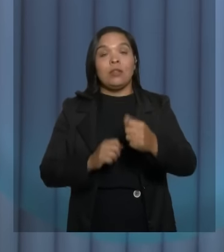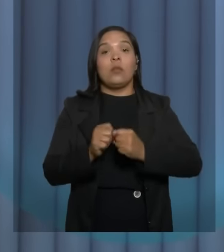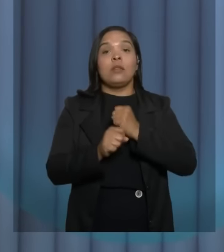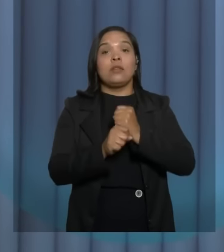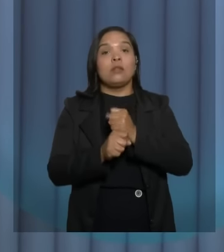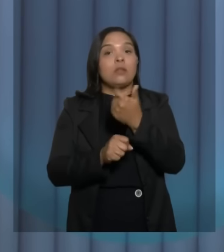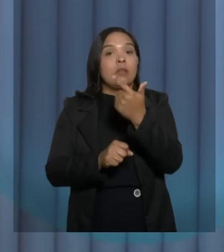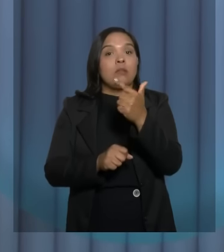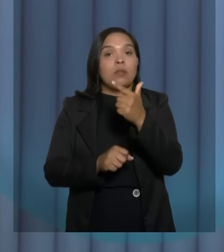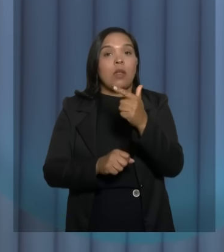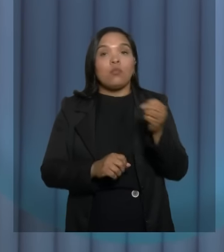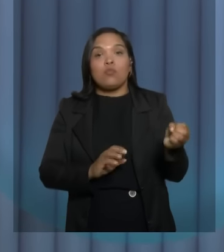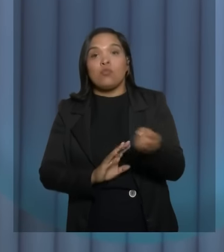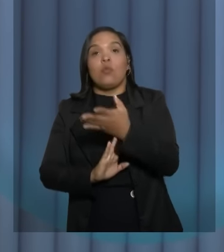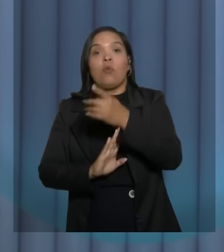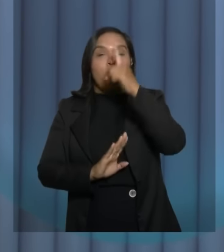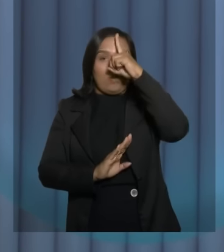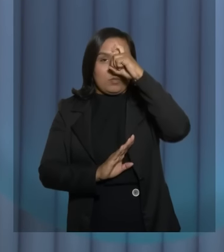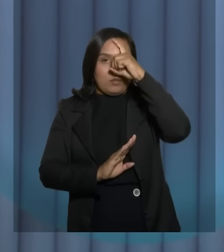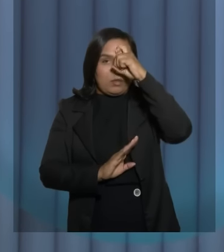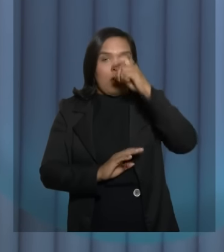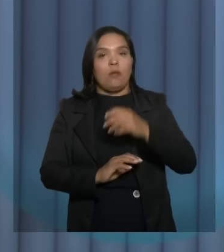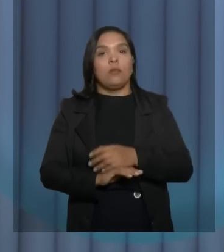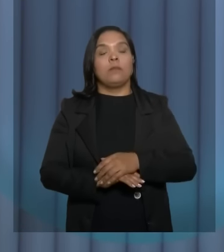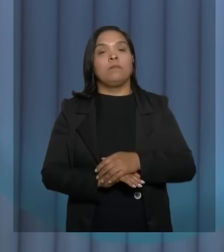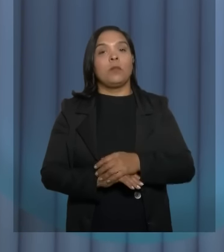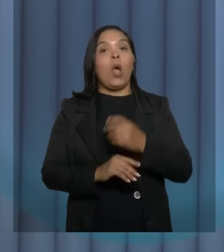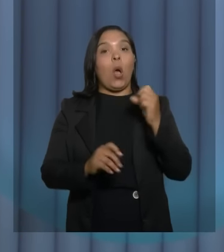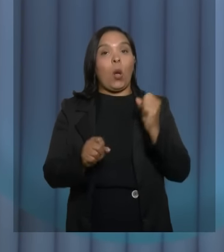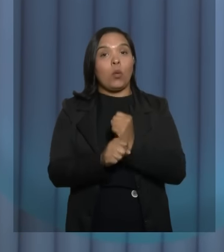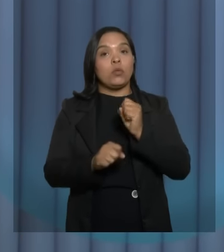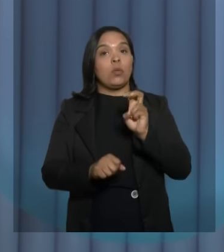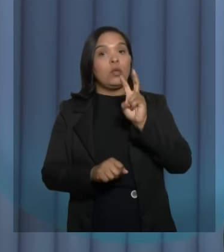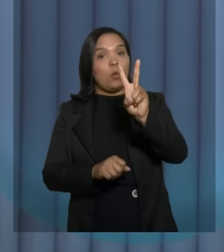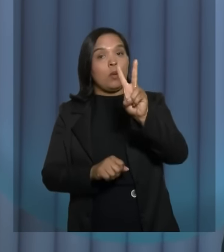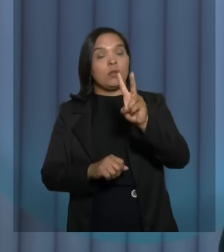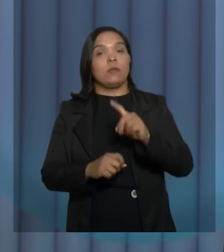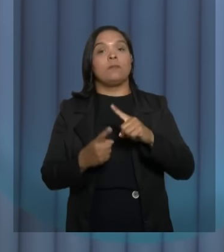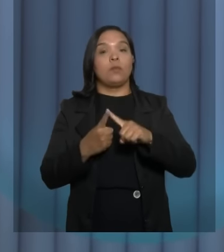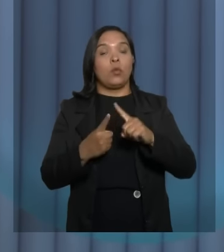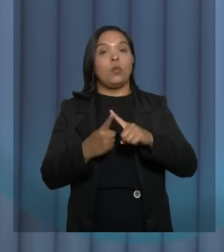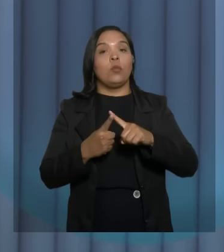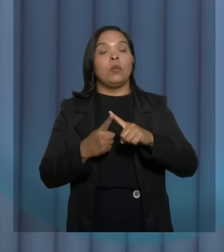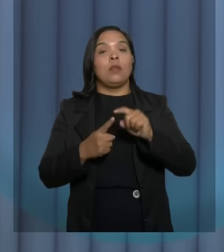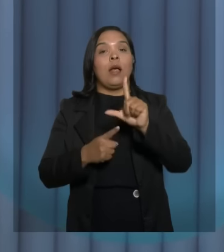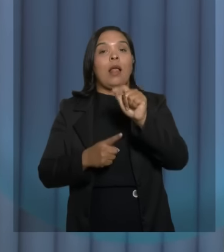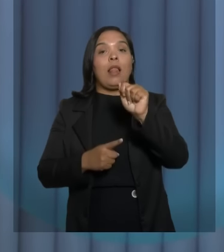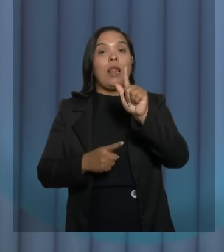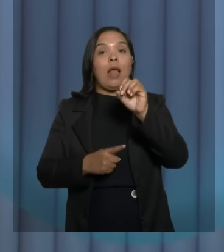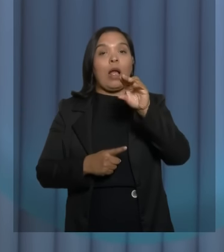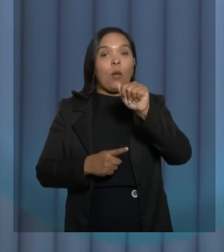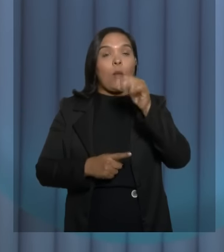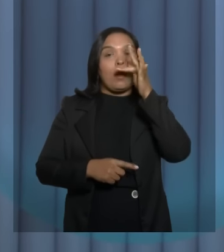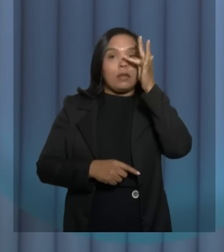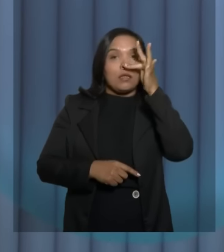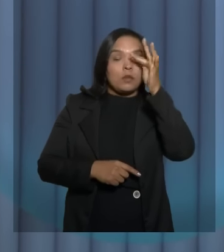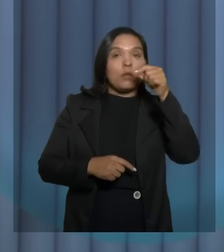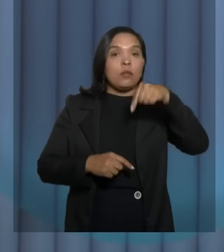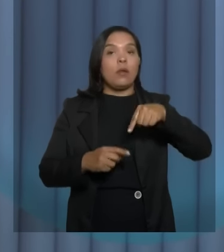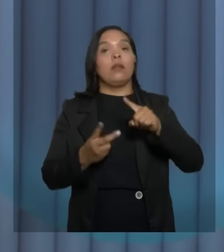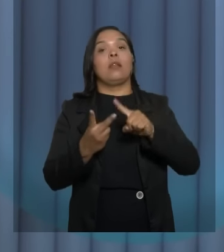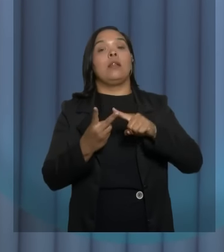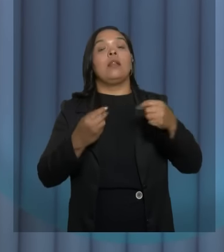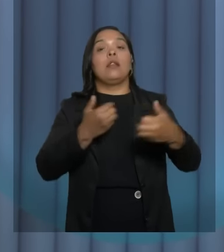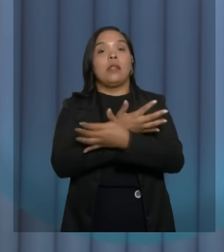hospital. O último foi a Esaú Matos. Iremos construir dois, um na Lagoa das Flores e outro aqui na cidade para poder atender e melhorar o